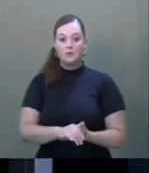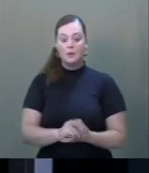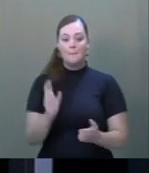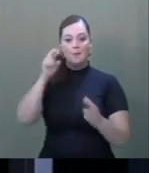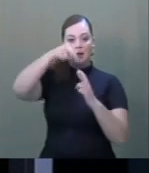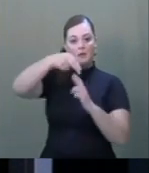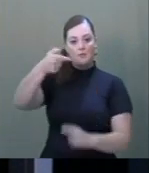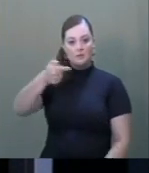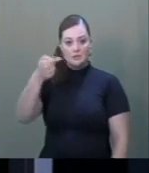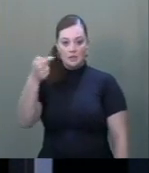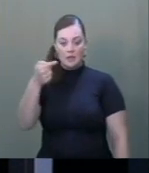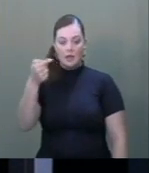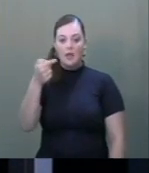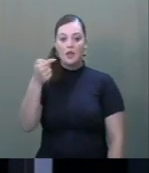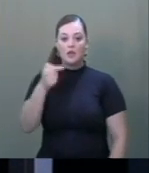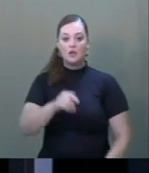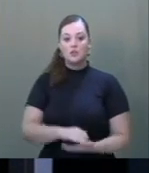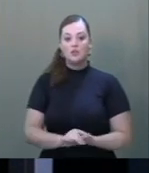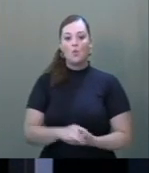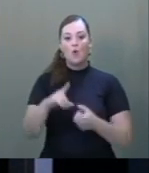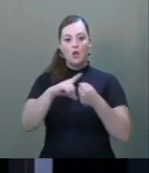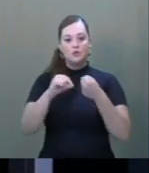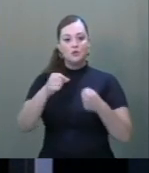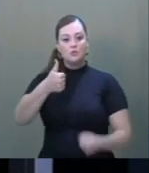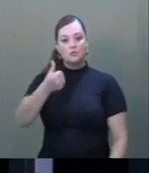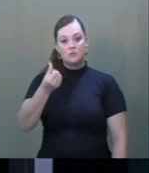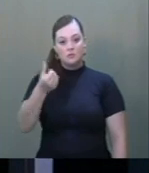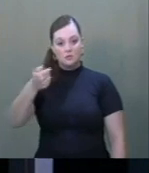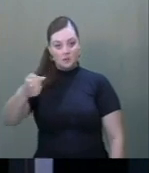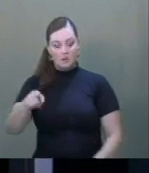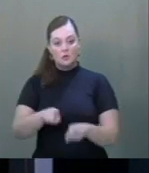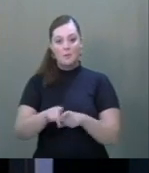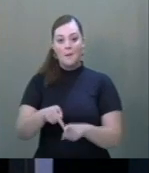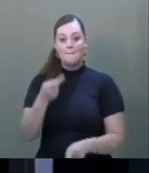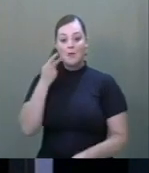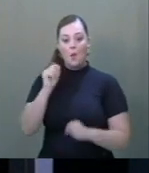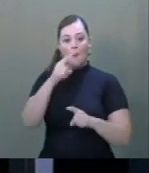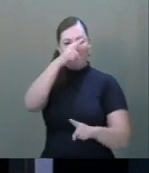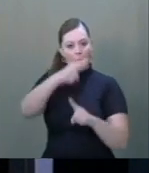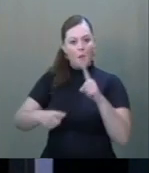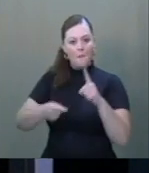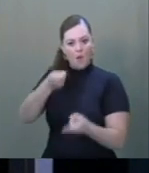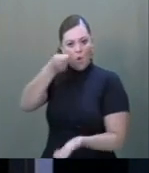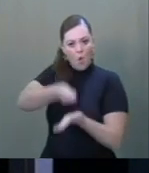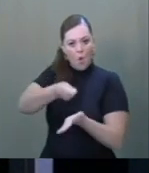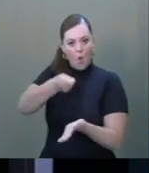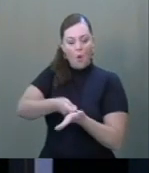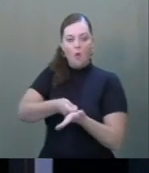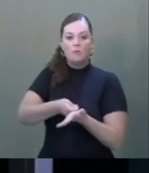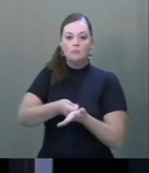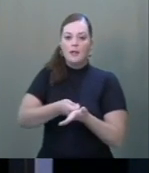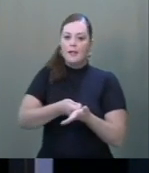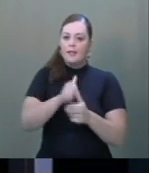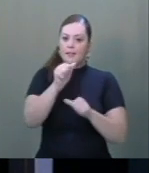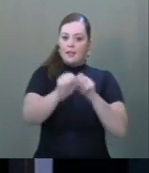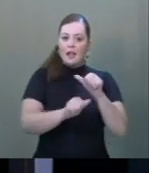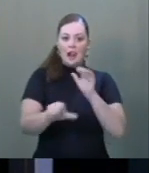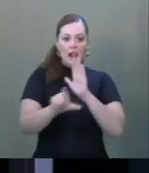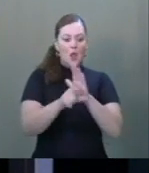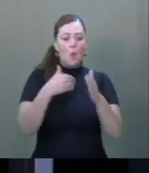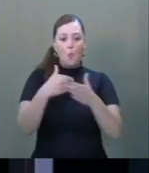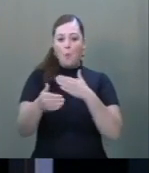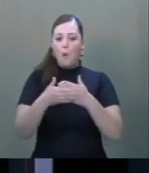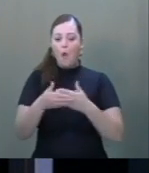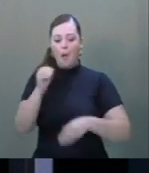7º ao artigo 167 da Constituição Federal para proibir a imposição e a transferência por lei de qualquer